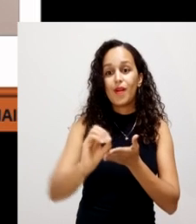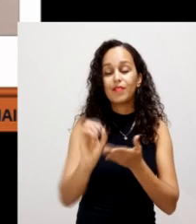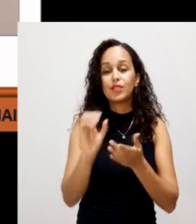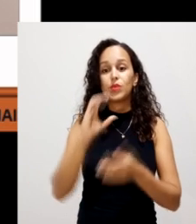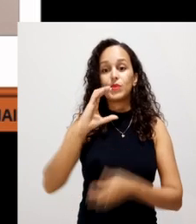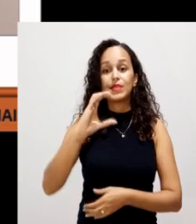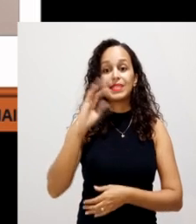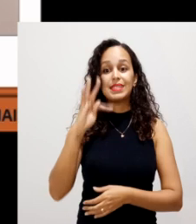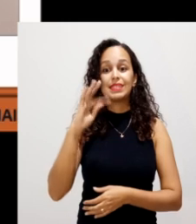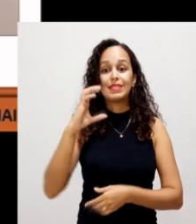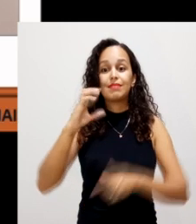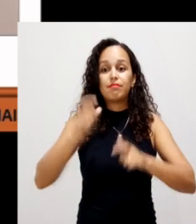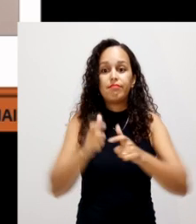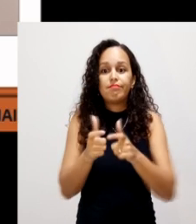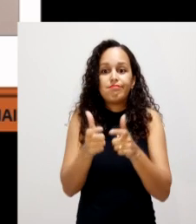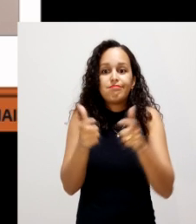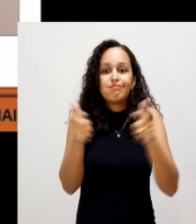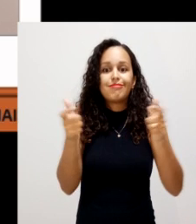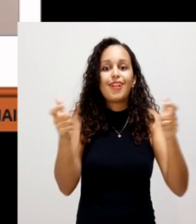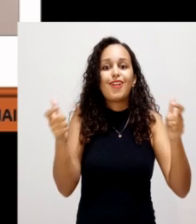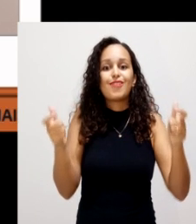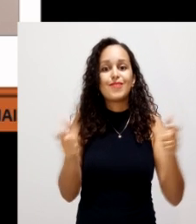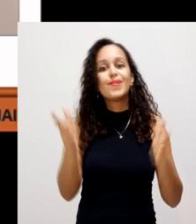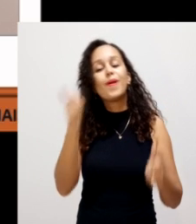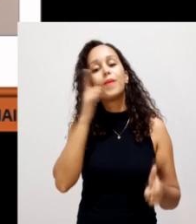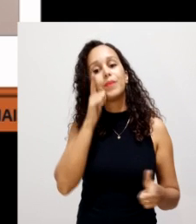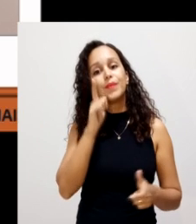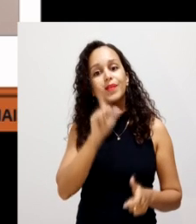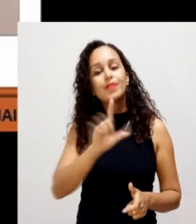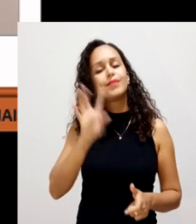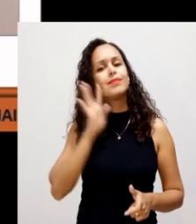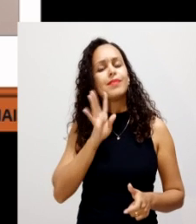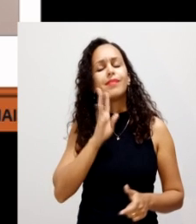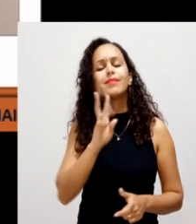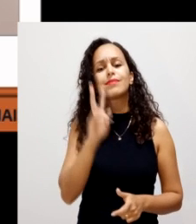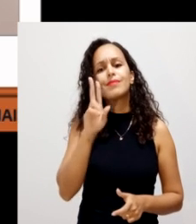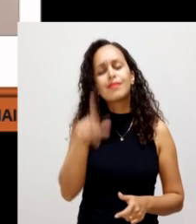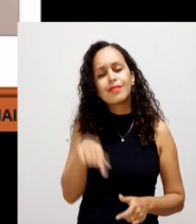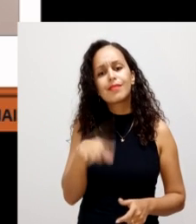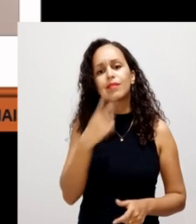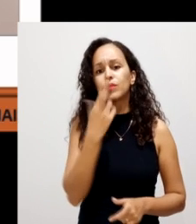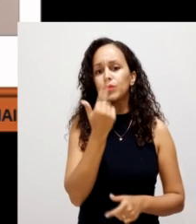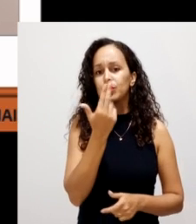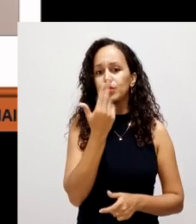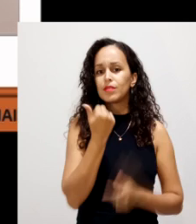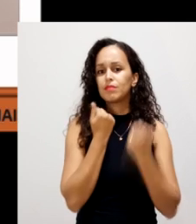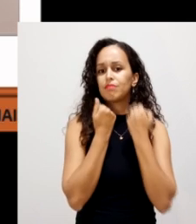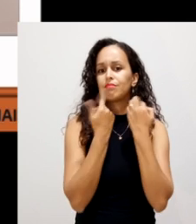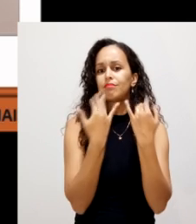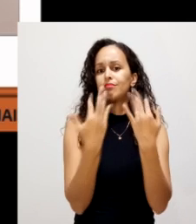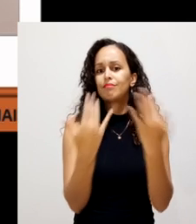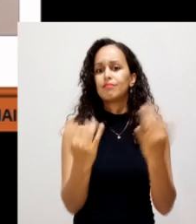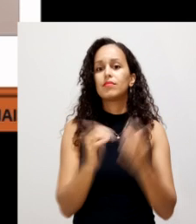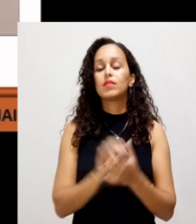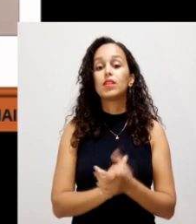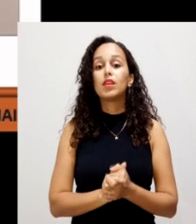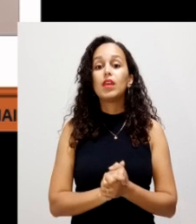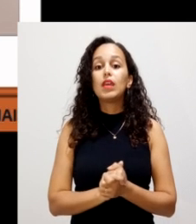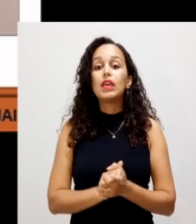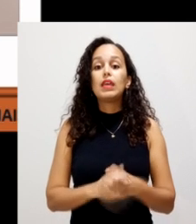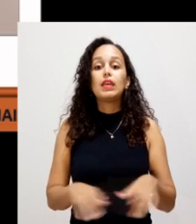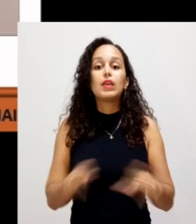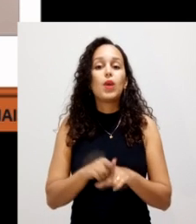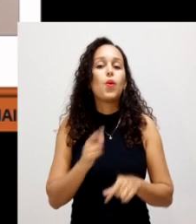cargas negativas capazes de atrair cátions básicos, que são interessantes porque são nutrientes para as plantas. Vai aumentar o poder